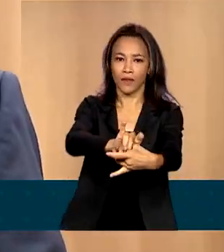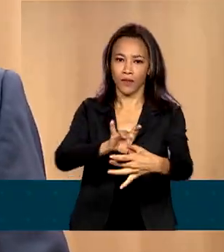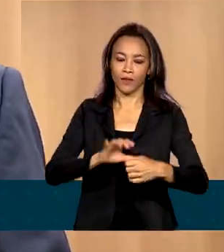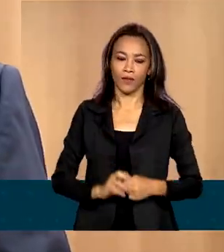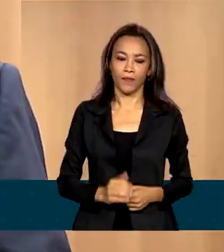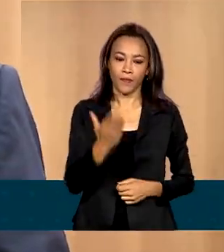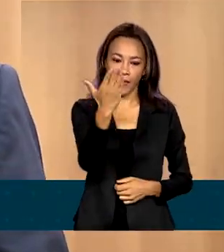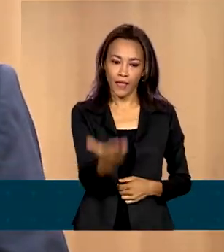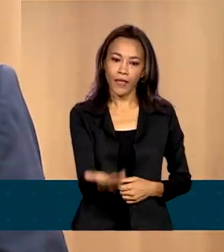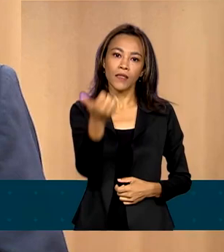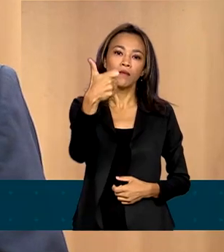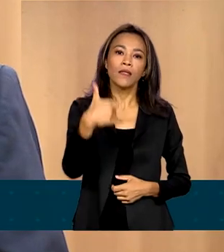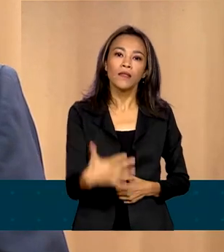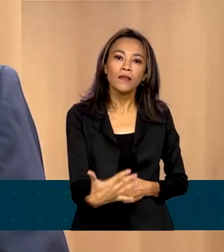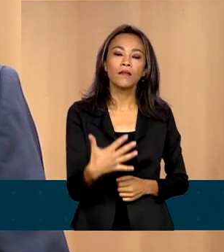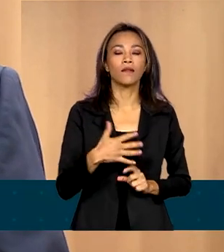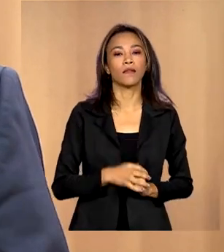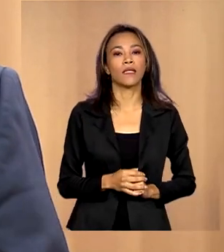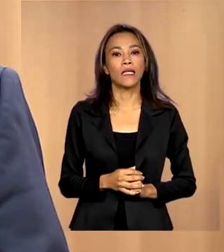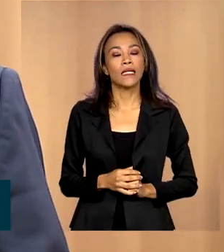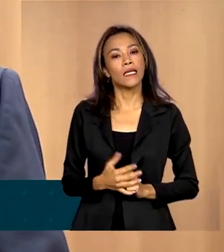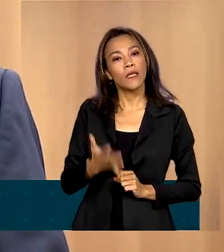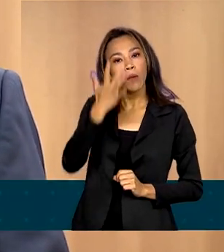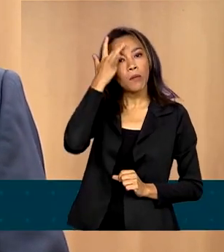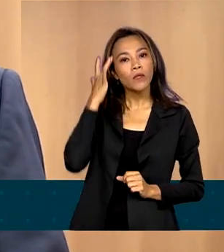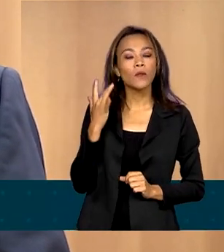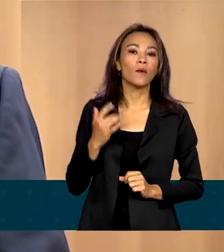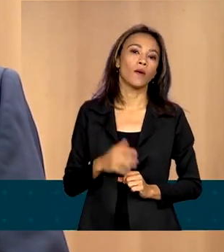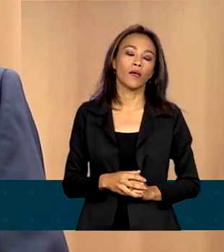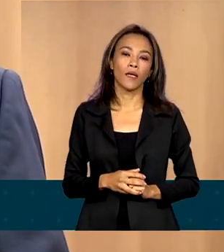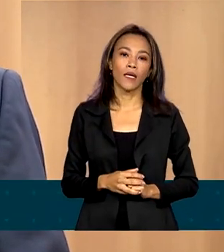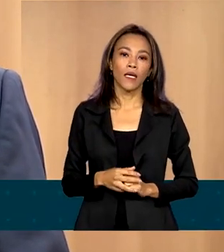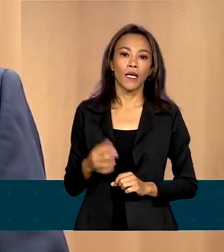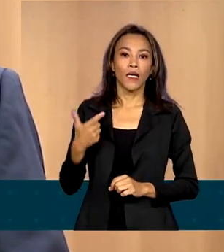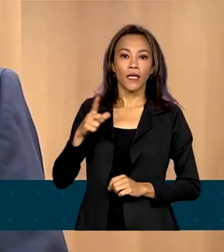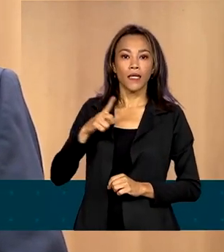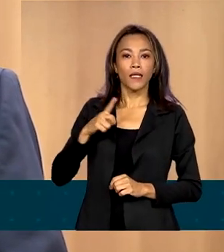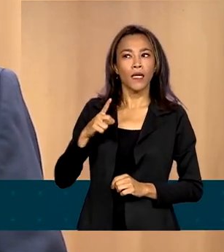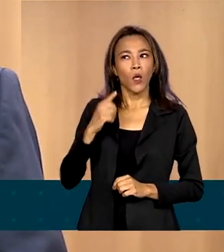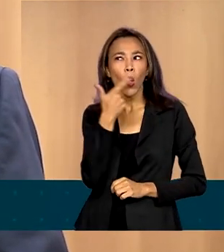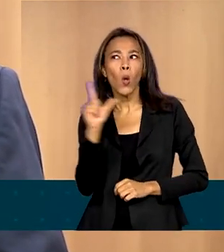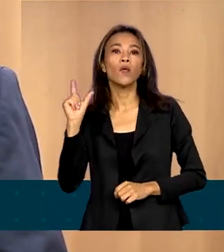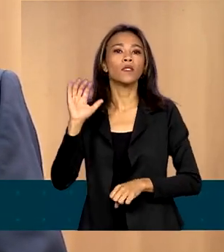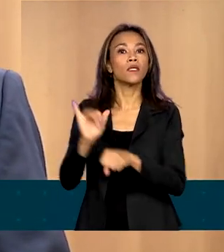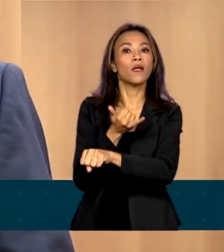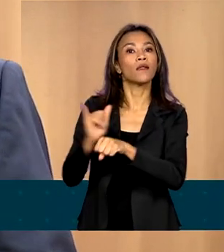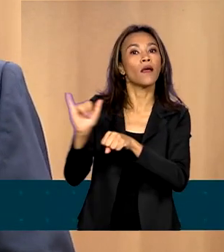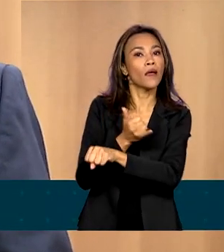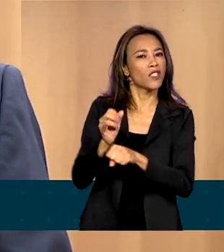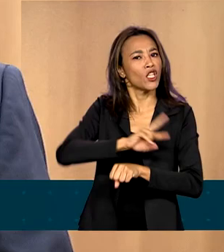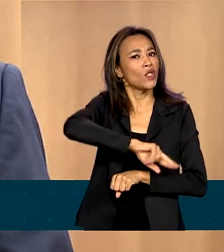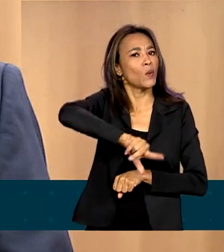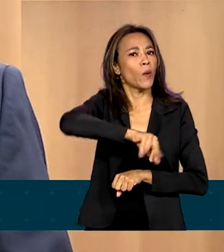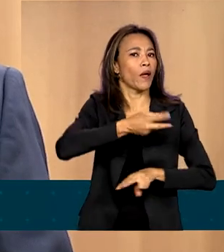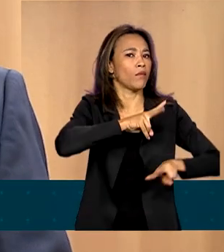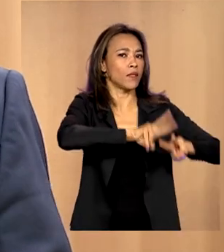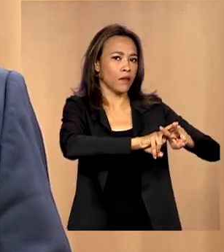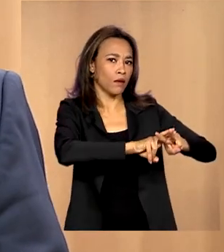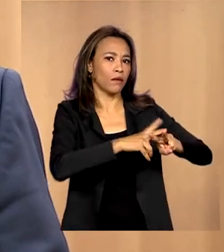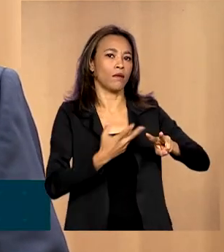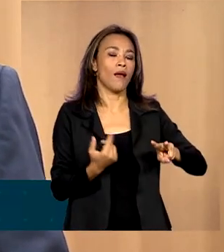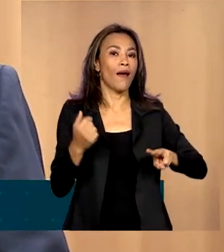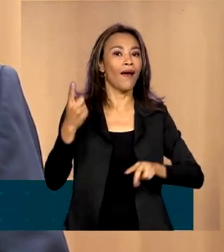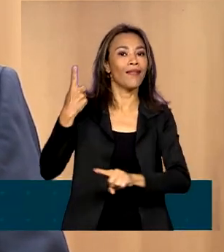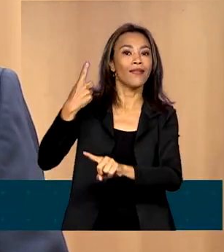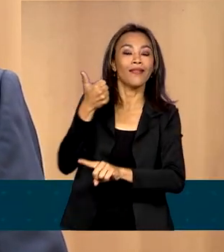O custo de uma pessoa cumprindo uma medida alternativa, que não a prisão, é dez